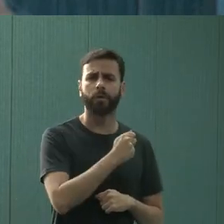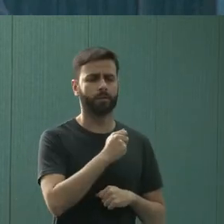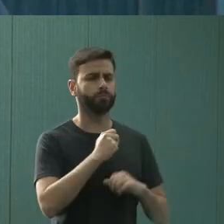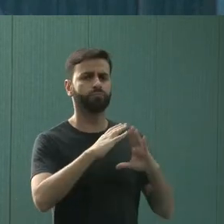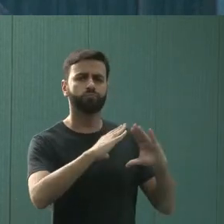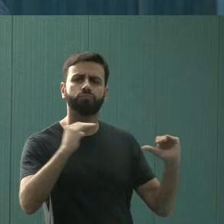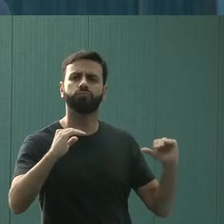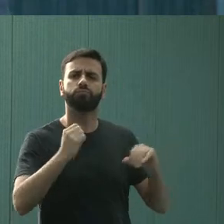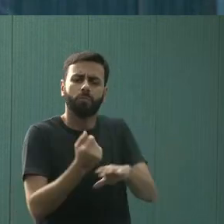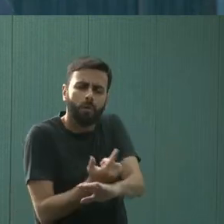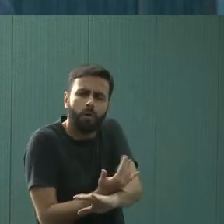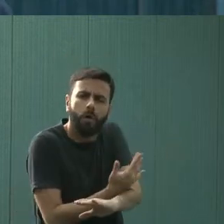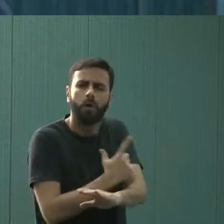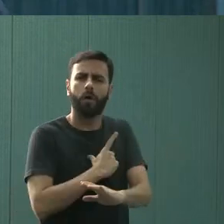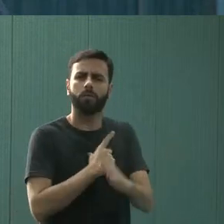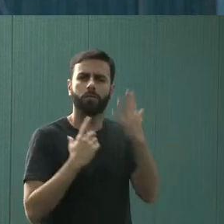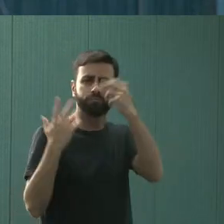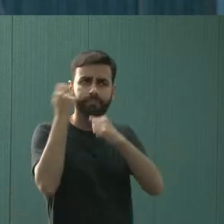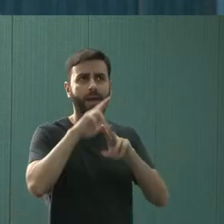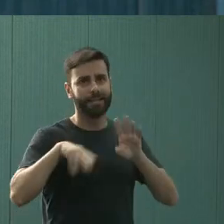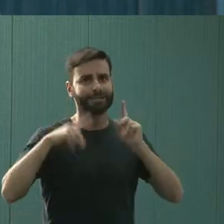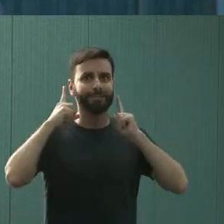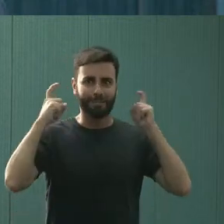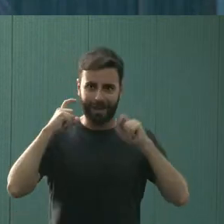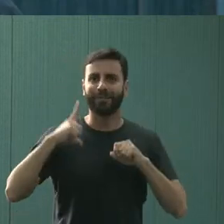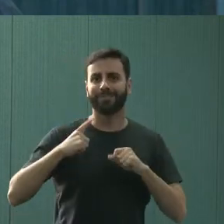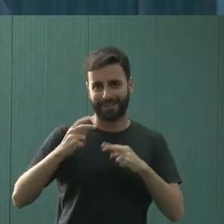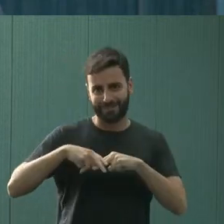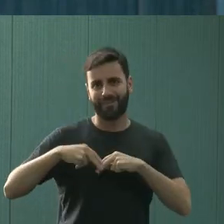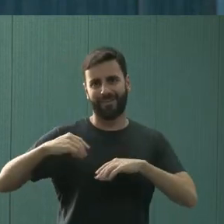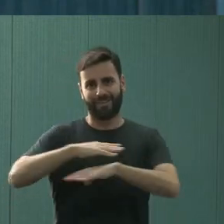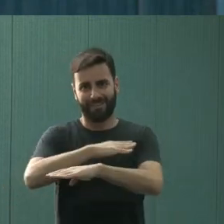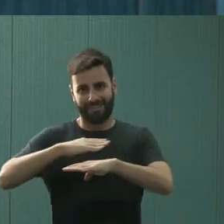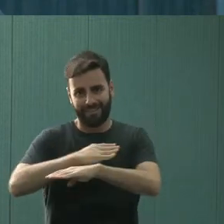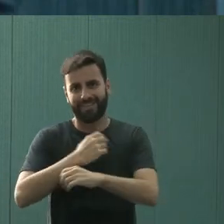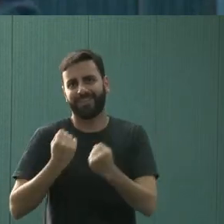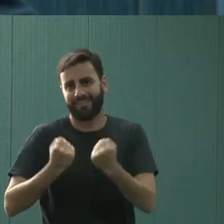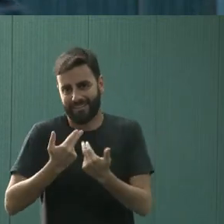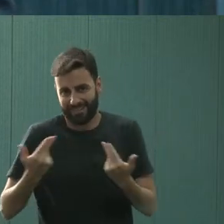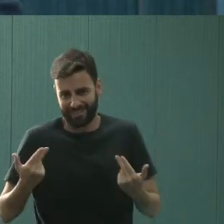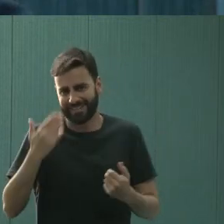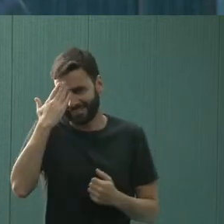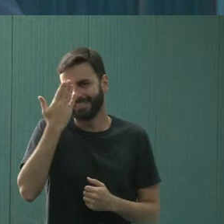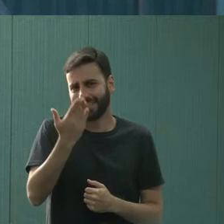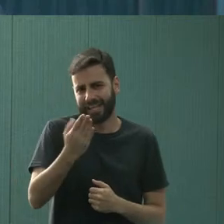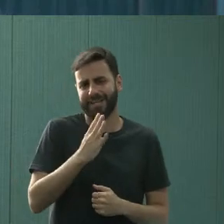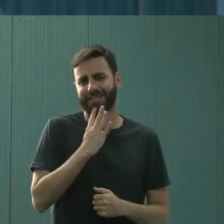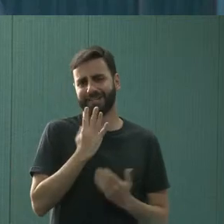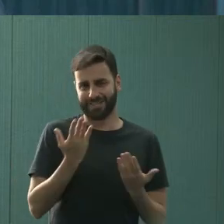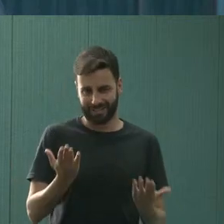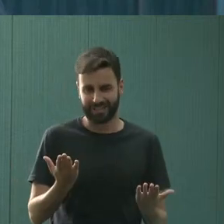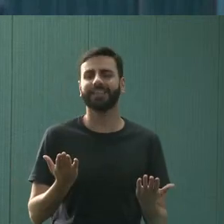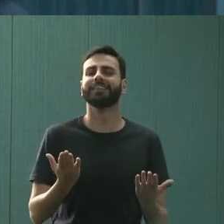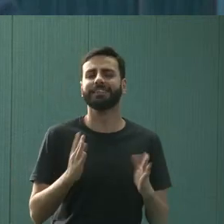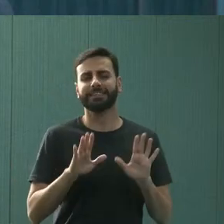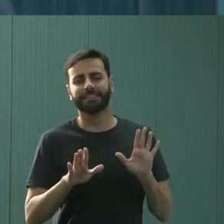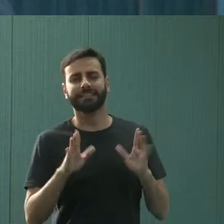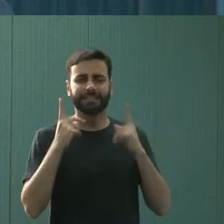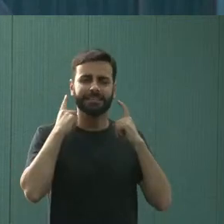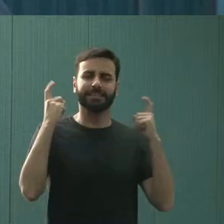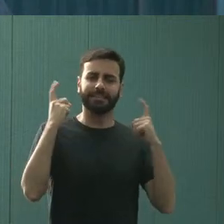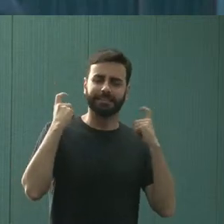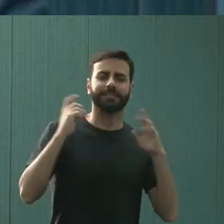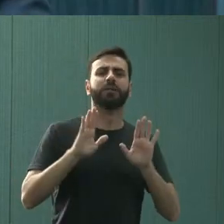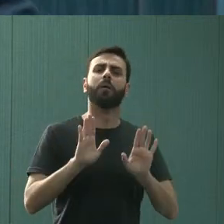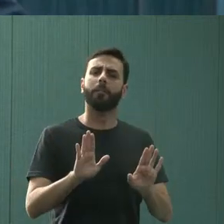verde, um tanto barulhento ali. A Vila Janete tem aquele trânsito ali também, que às vezes gera